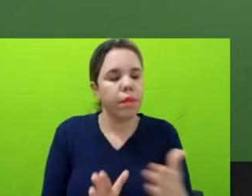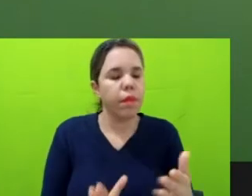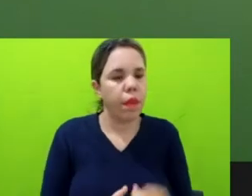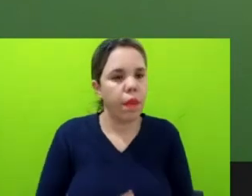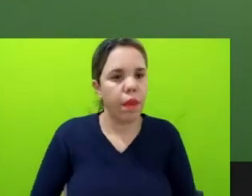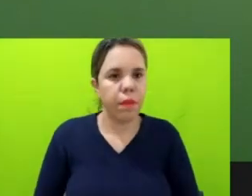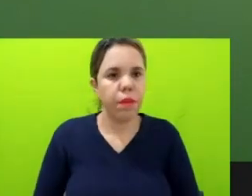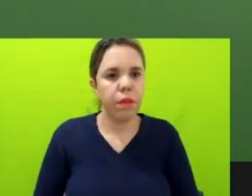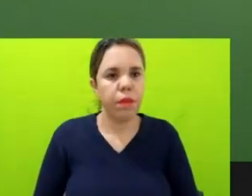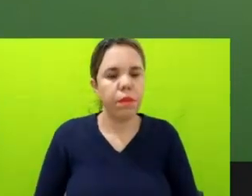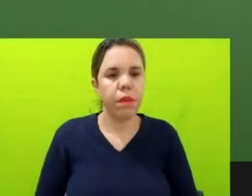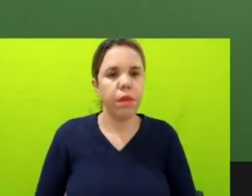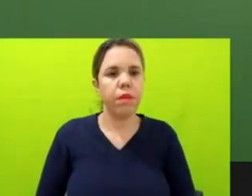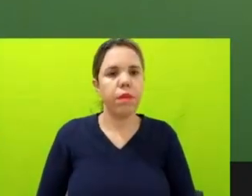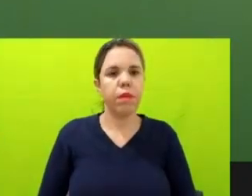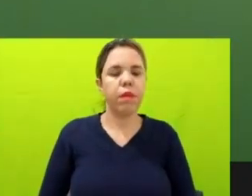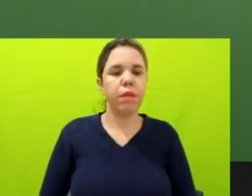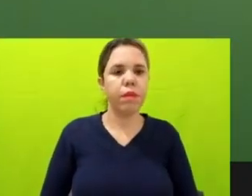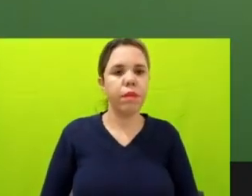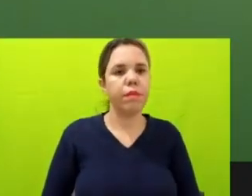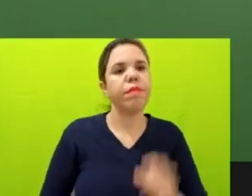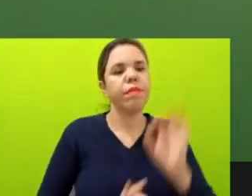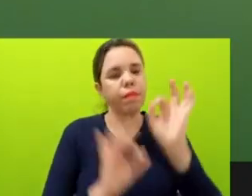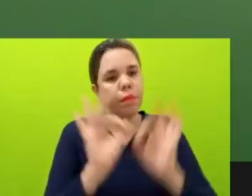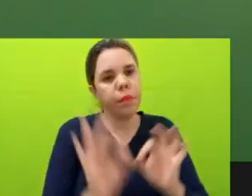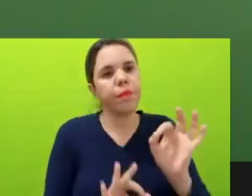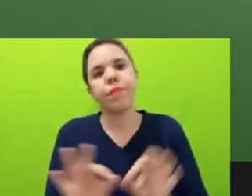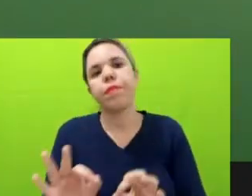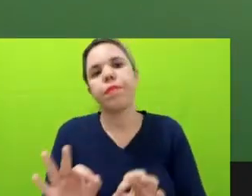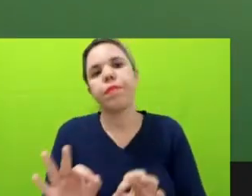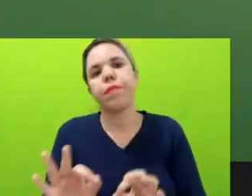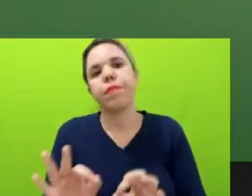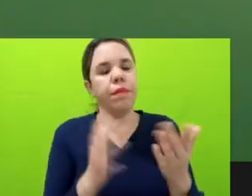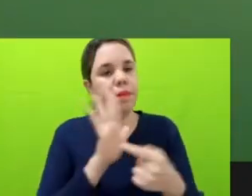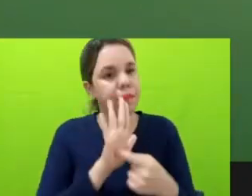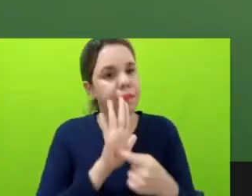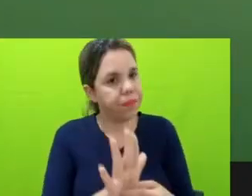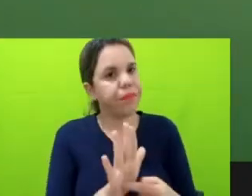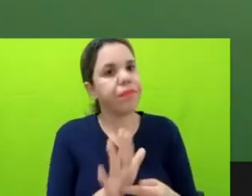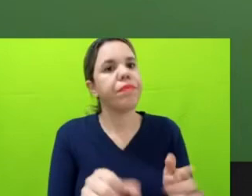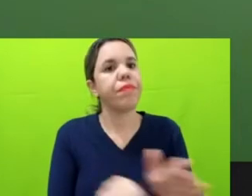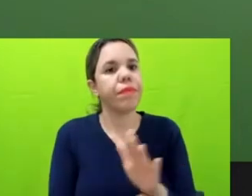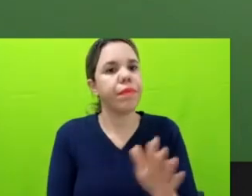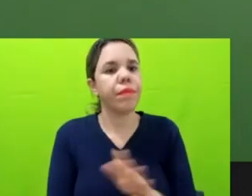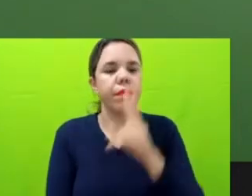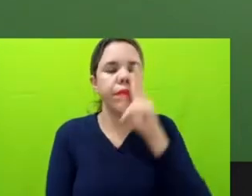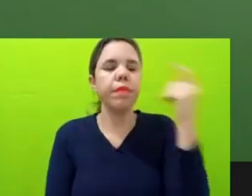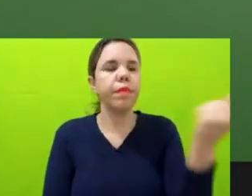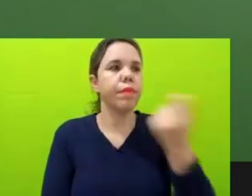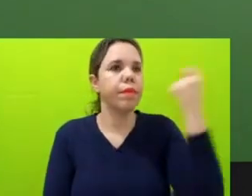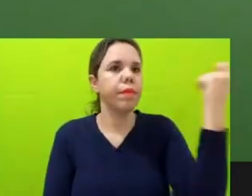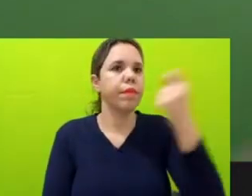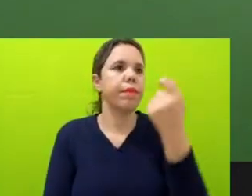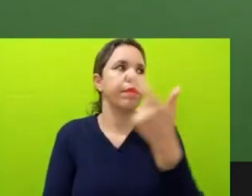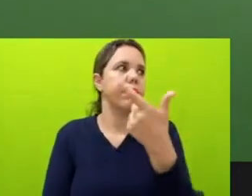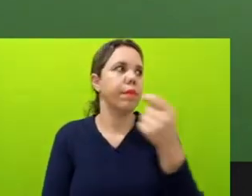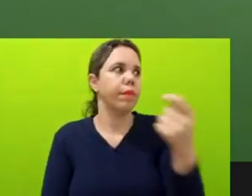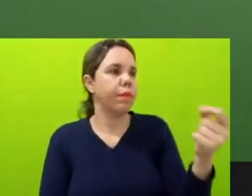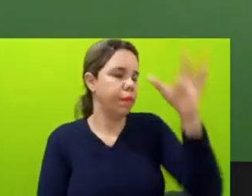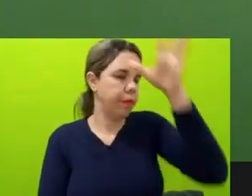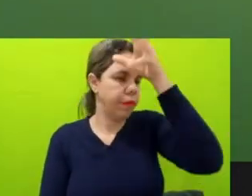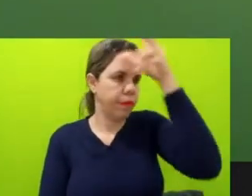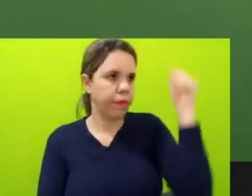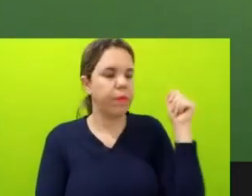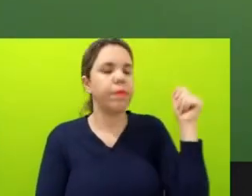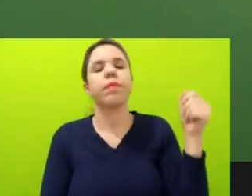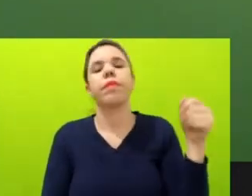planejamento, a pandemia já tinha se mostrado muito feroz e gravíssima em 2020 no estado do Amazonas, e aí nós